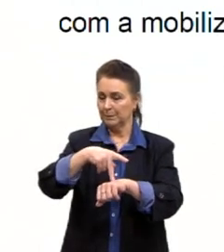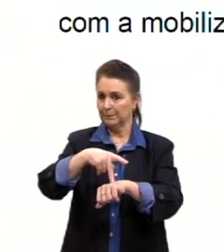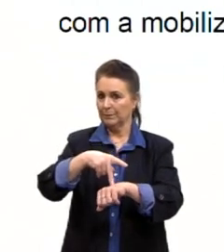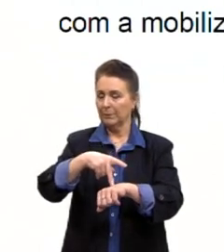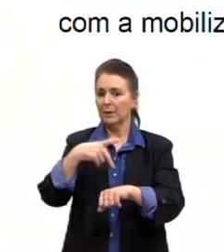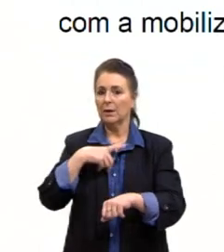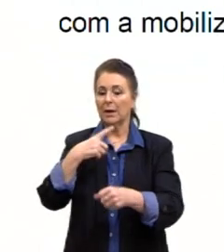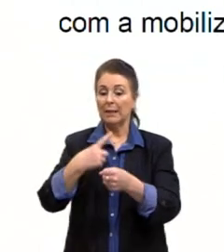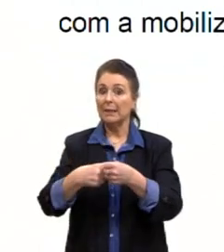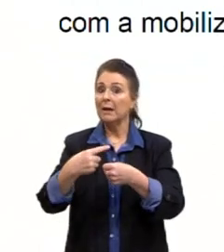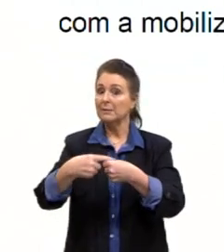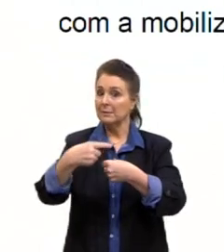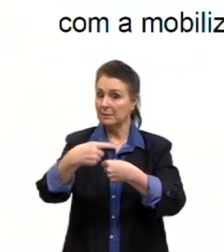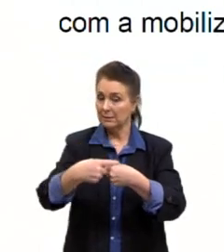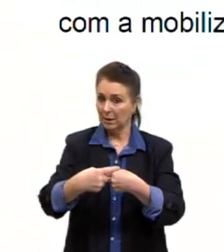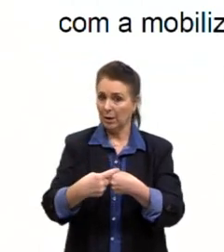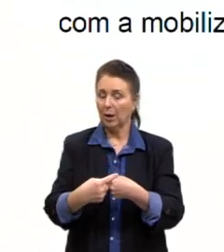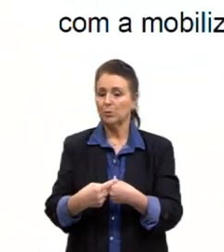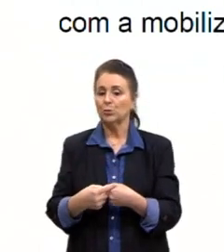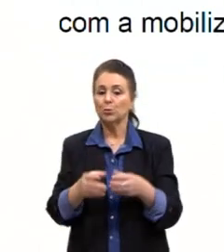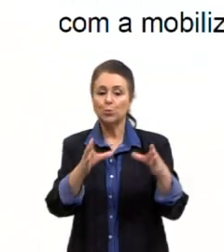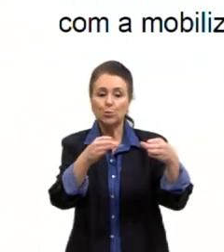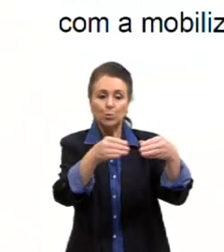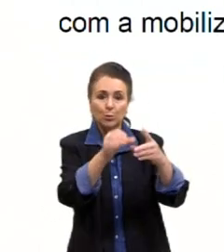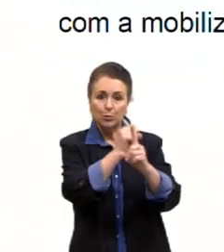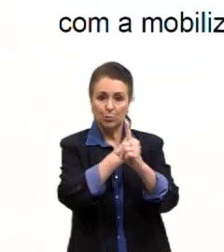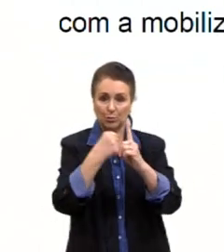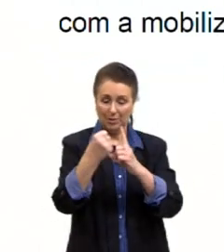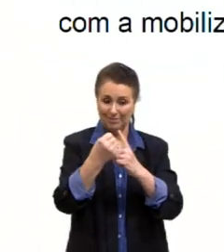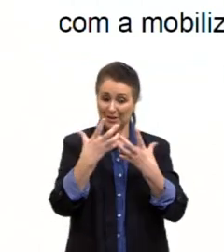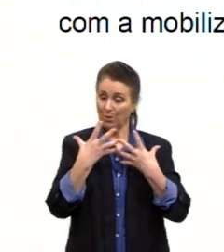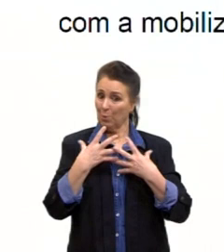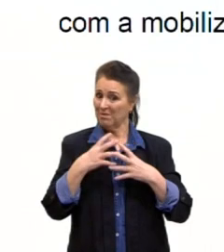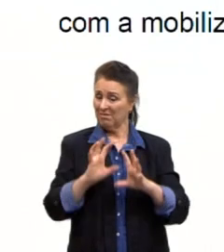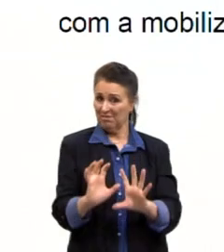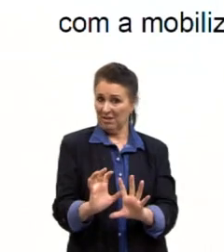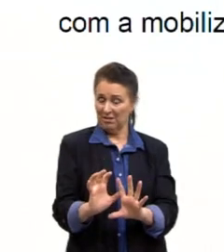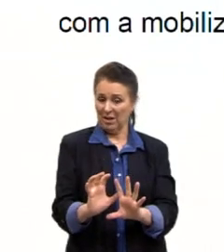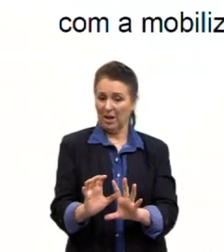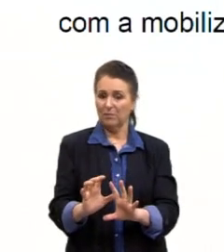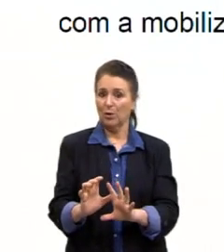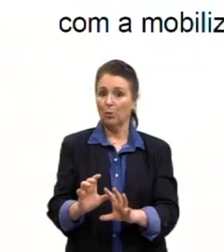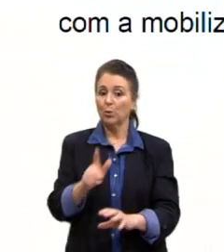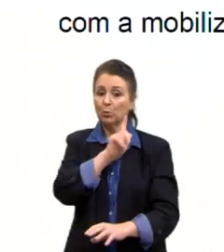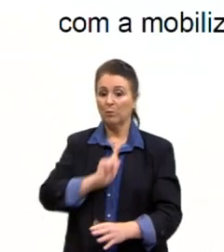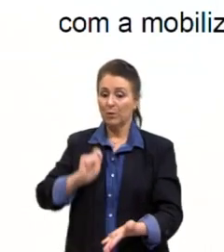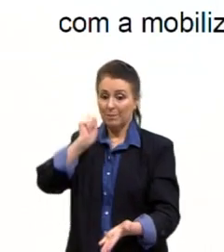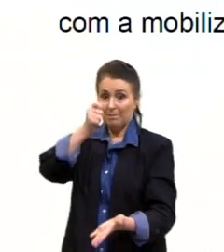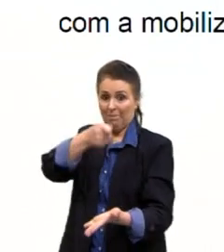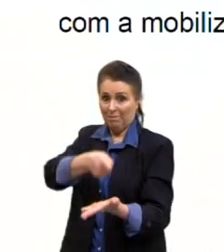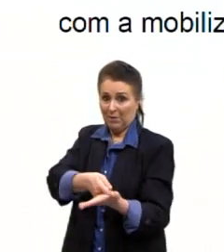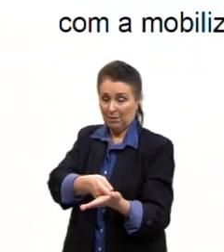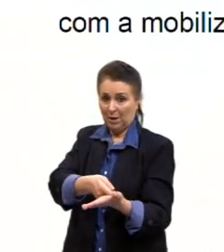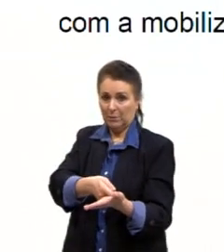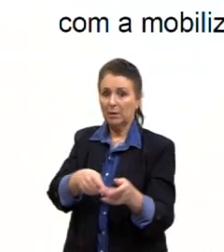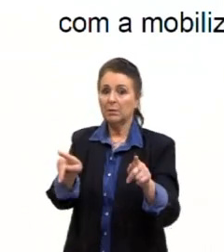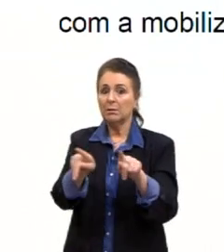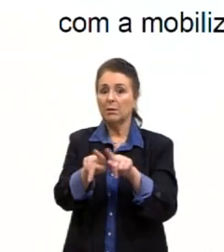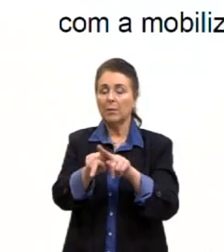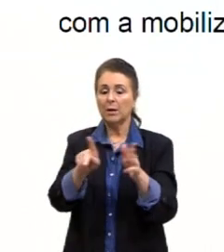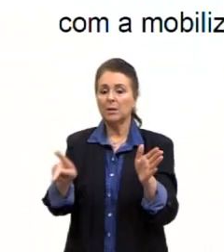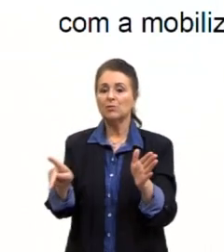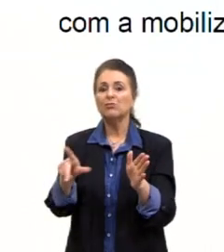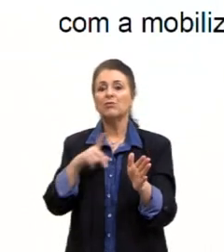Nas cidades, os agentes sociais que se rebelavam contra o arbítrio do governo também eram proprietários de